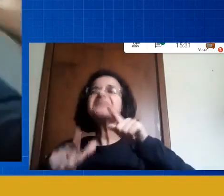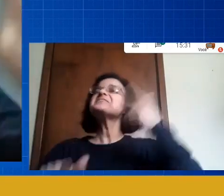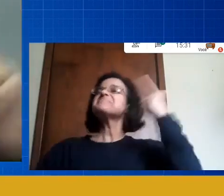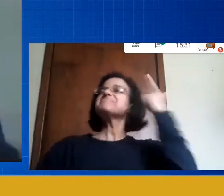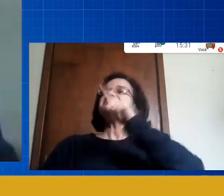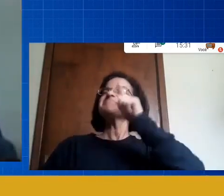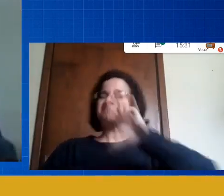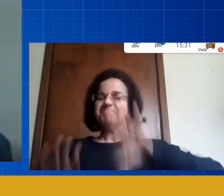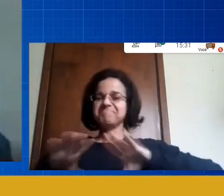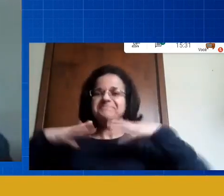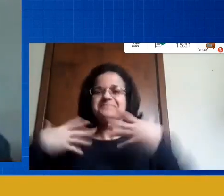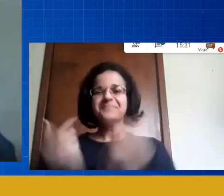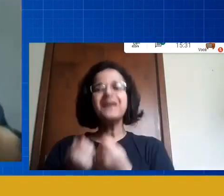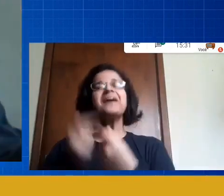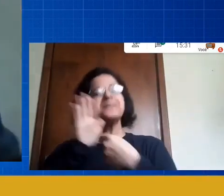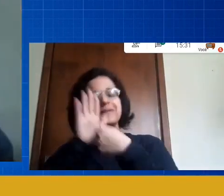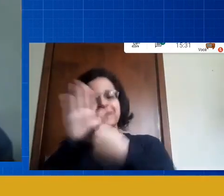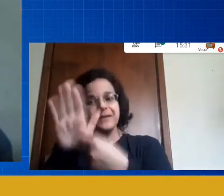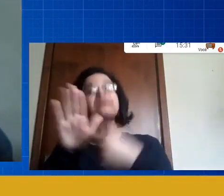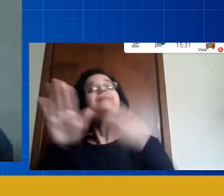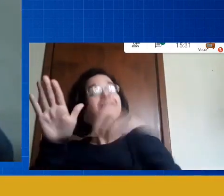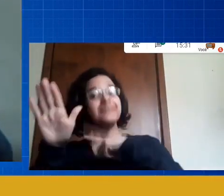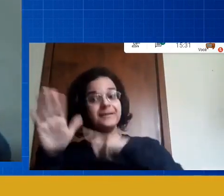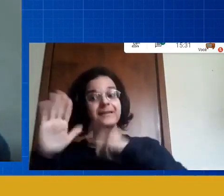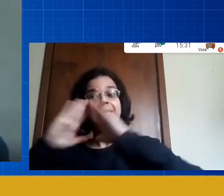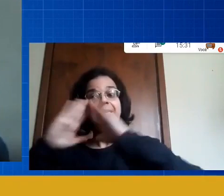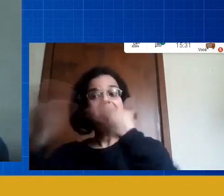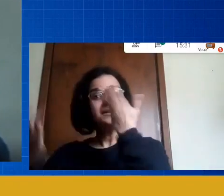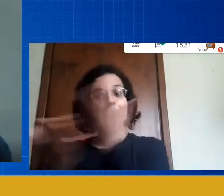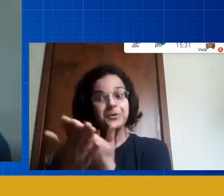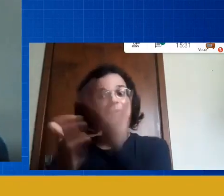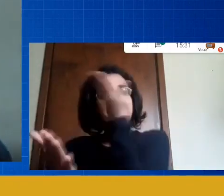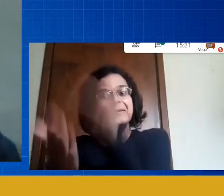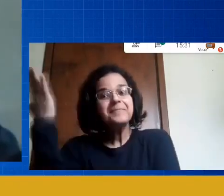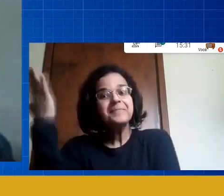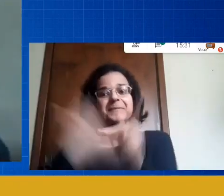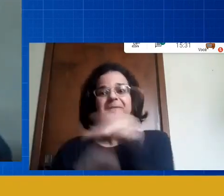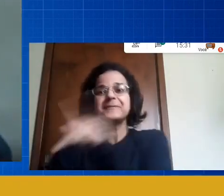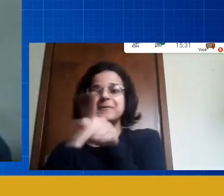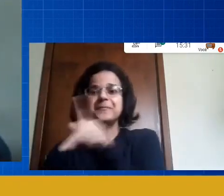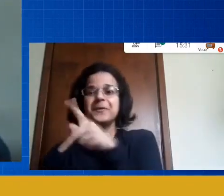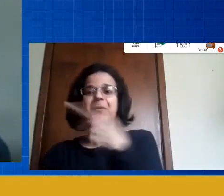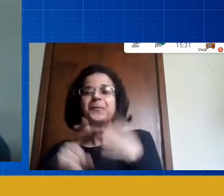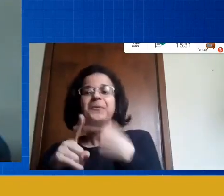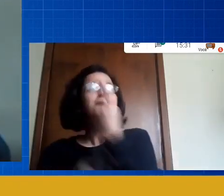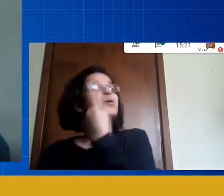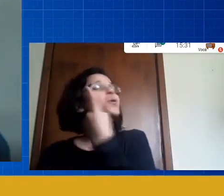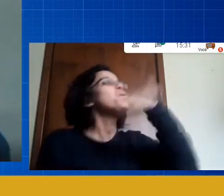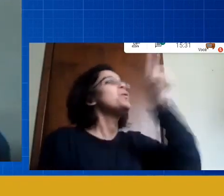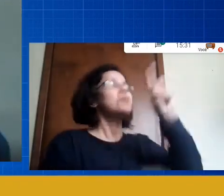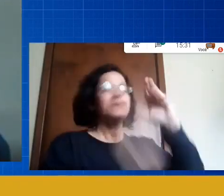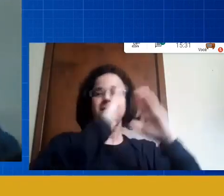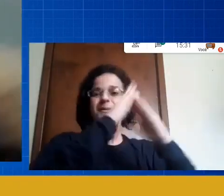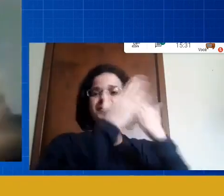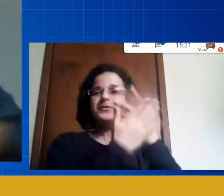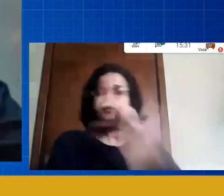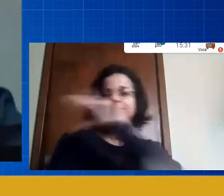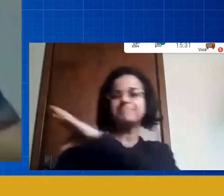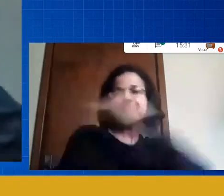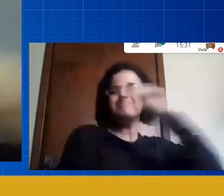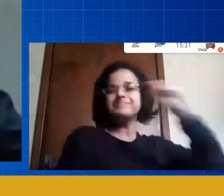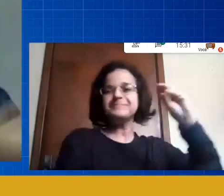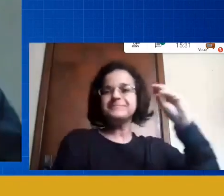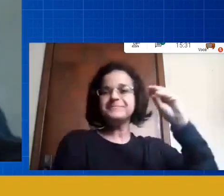estão aí ó vai ter muita escola que vai perder professor sabe por quê porque vai ser descoberto por outra tem